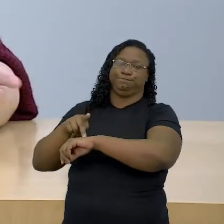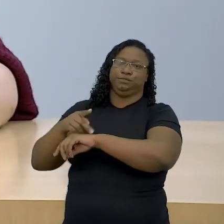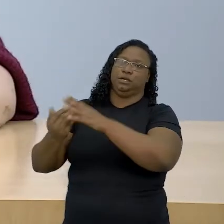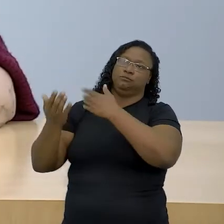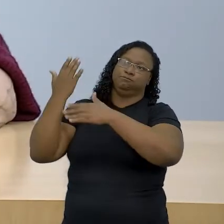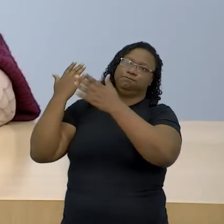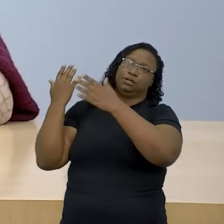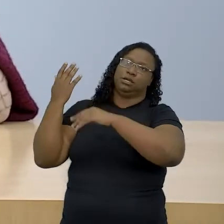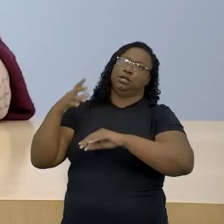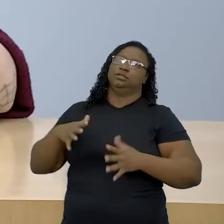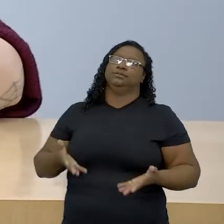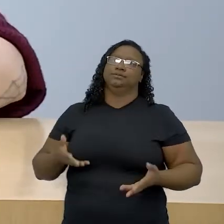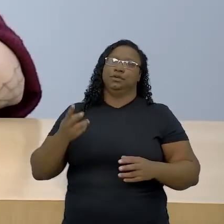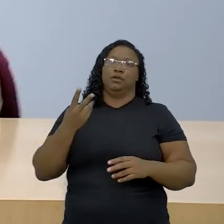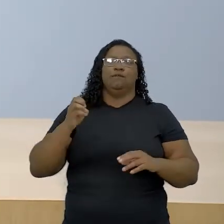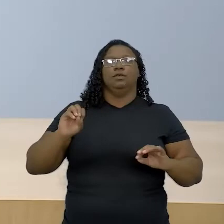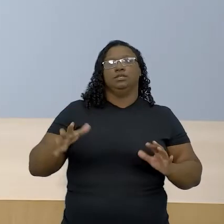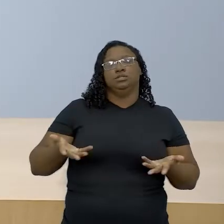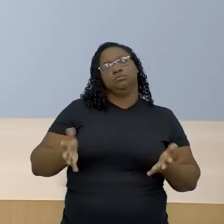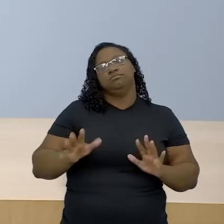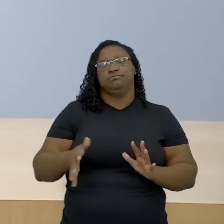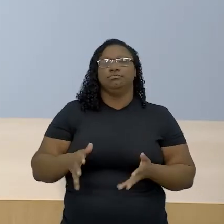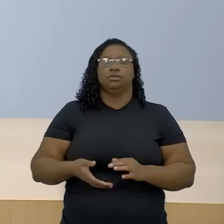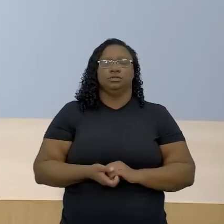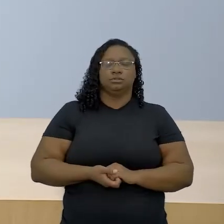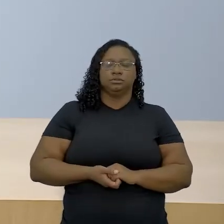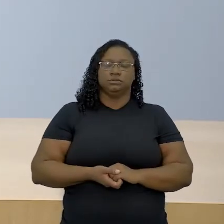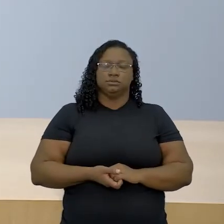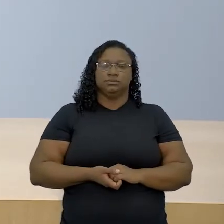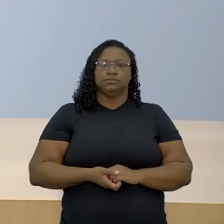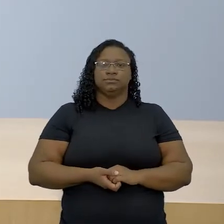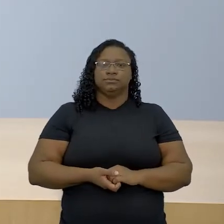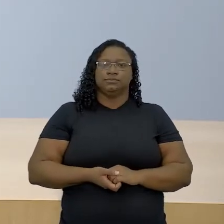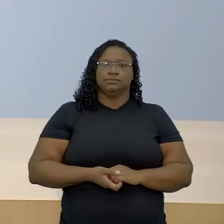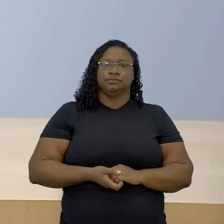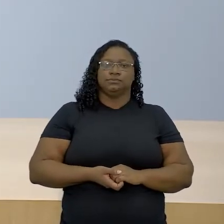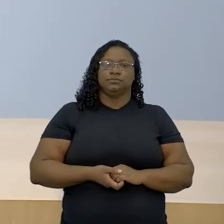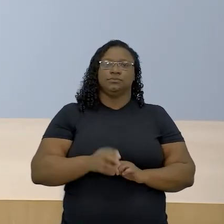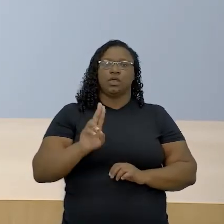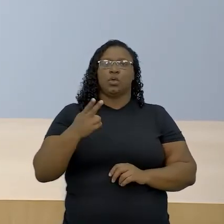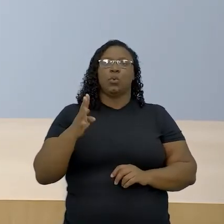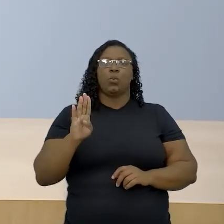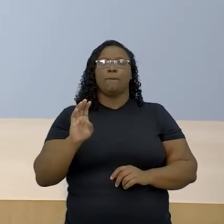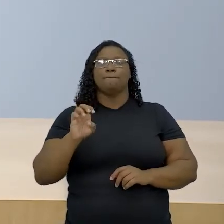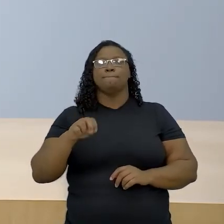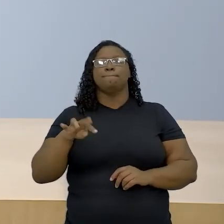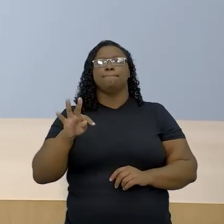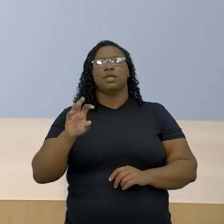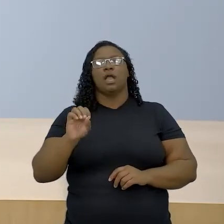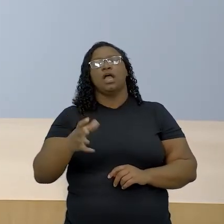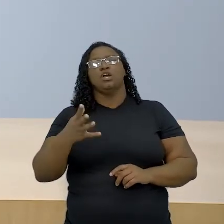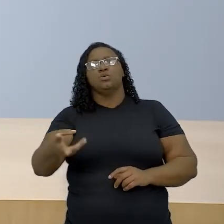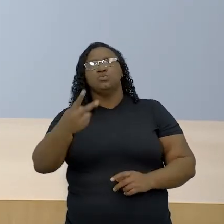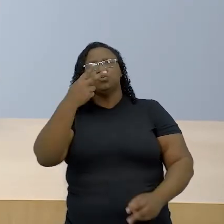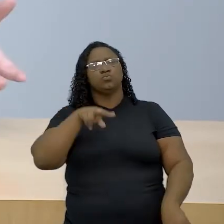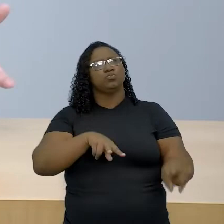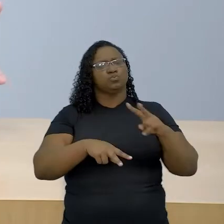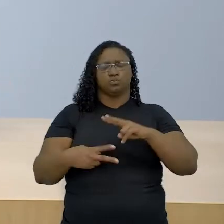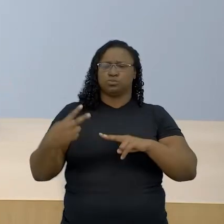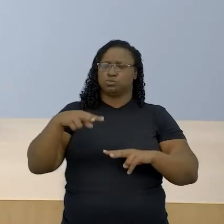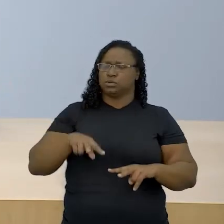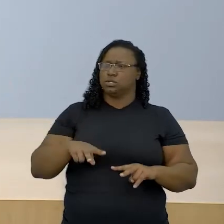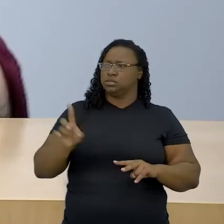XX. Então, o Um Bembo, ele olha para isso e ele fala assim, isso não é exatamente o que Foucault chamava de